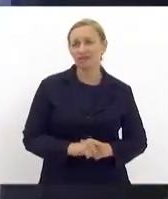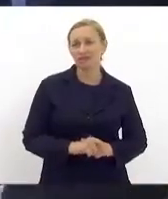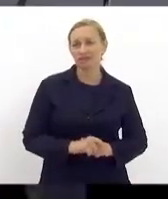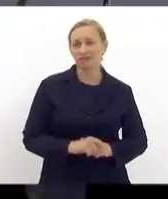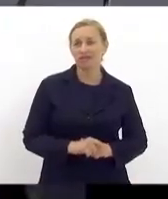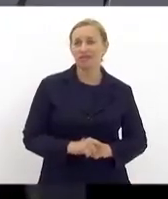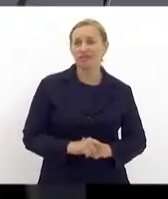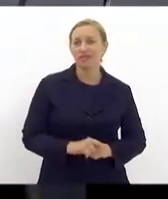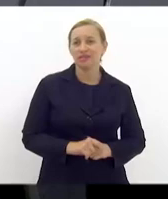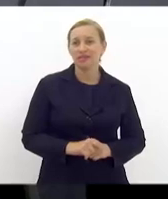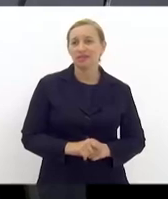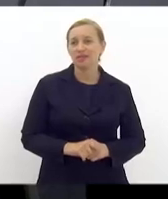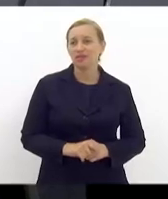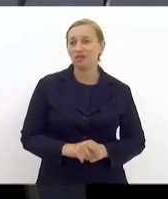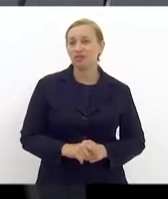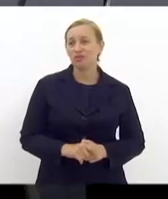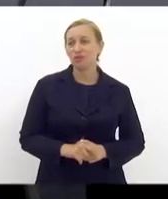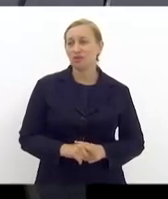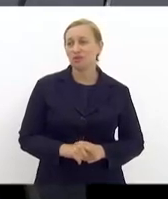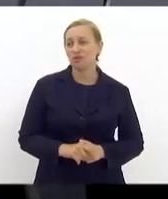Vai ser de galã, hein?